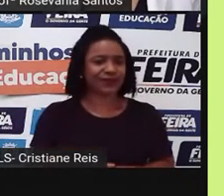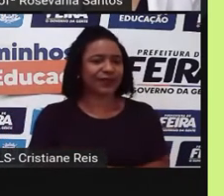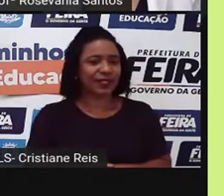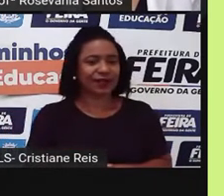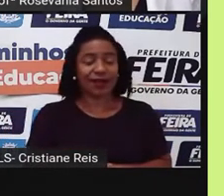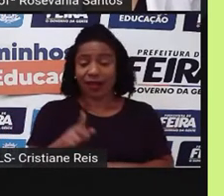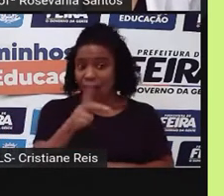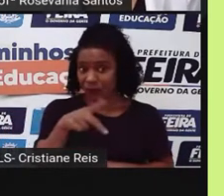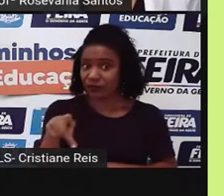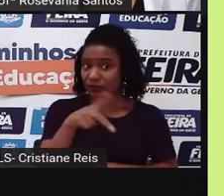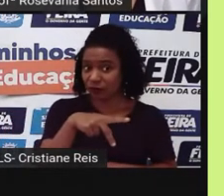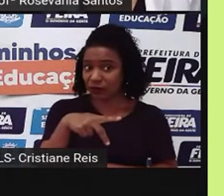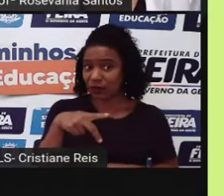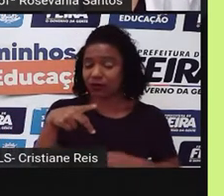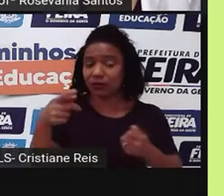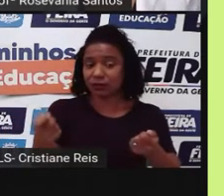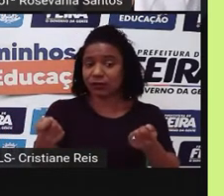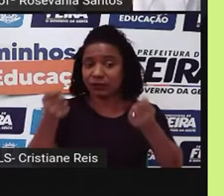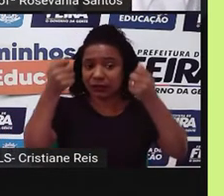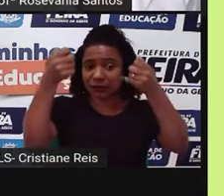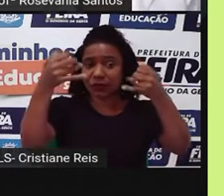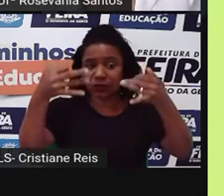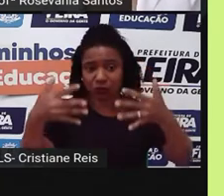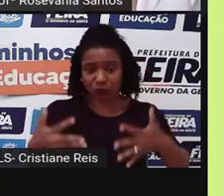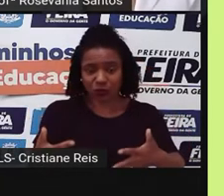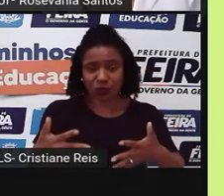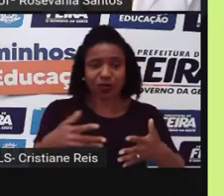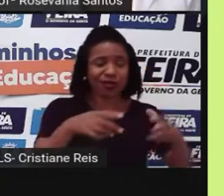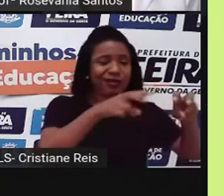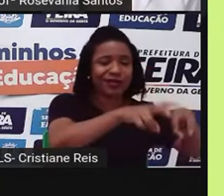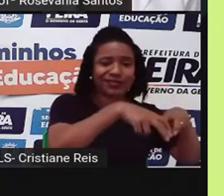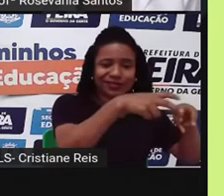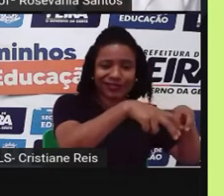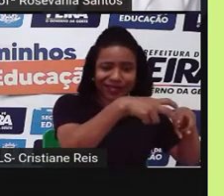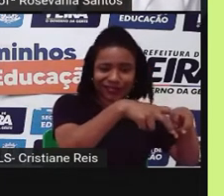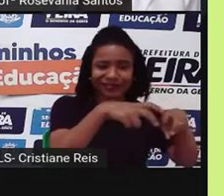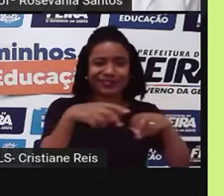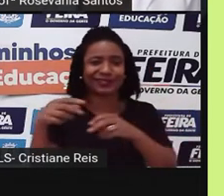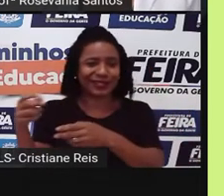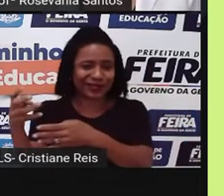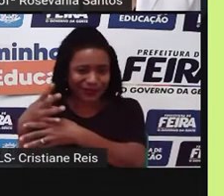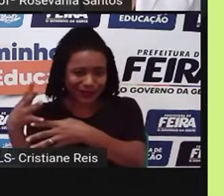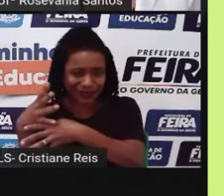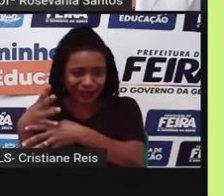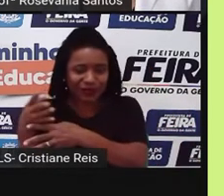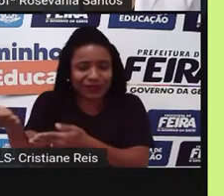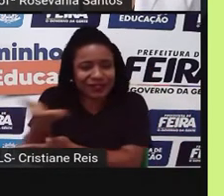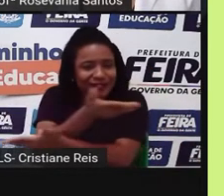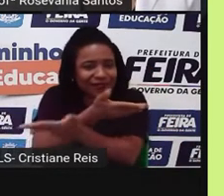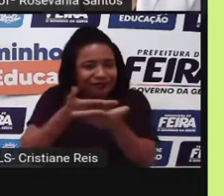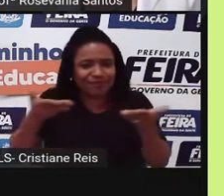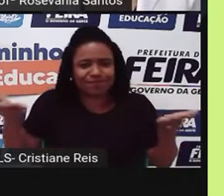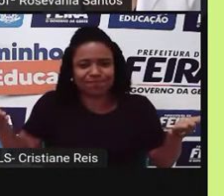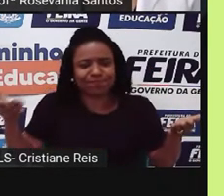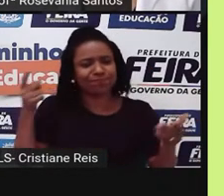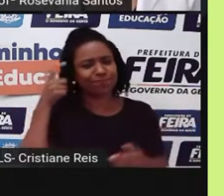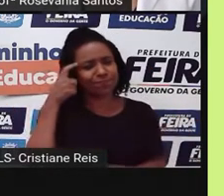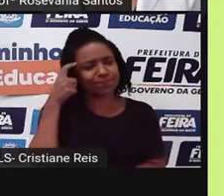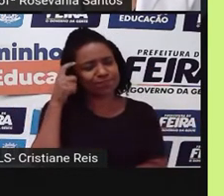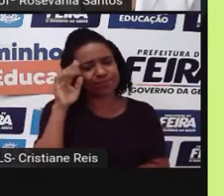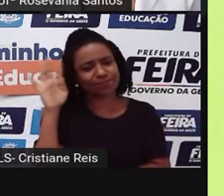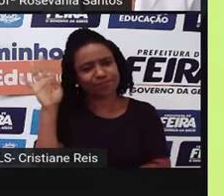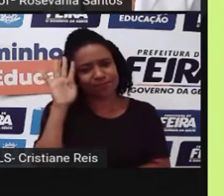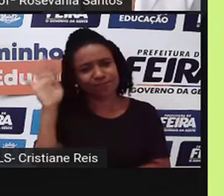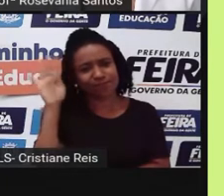relação de interdependência entre o campo e a cidade. Daí pensei no seu